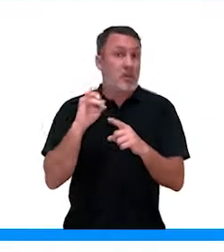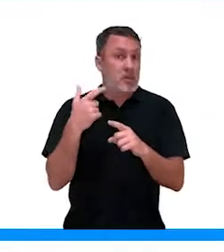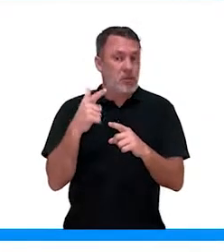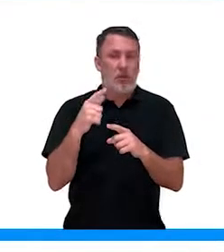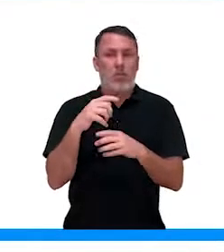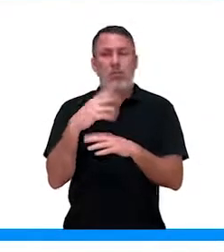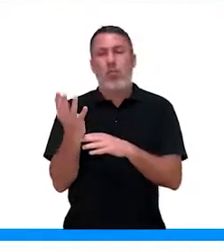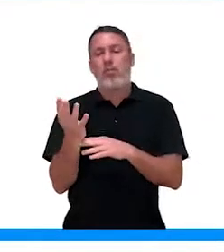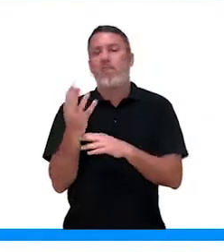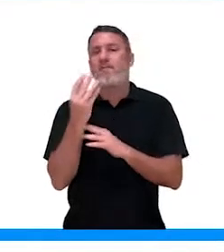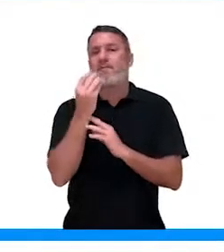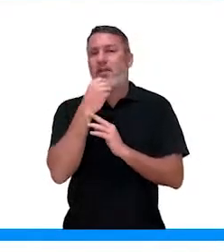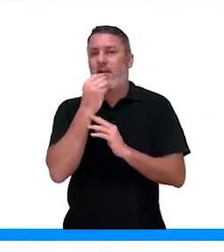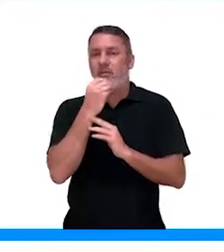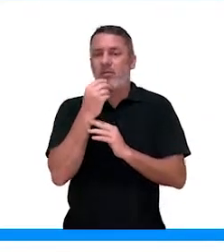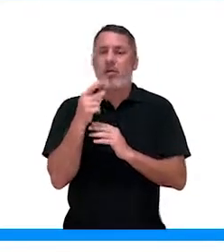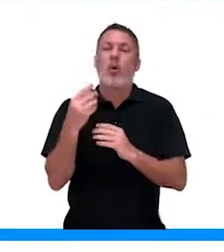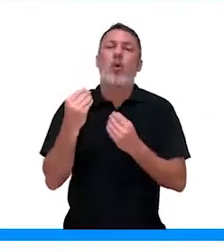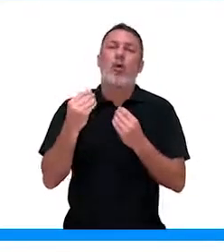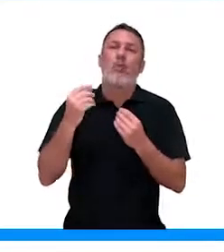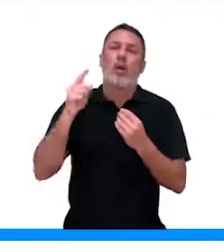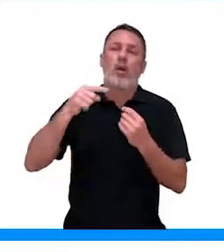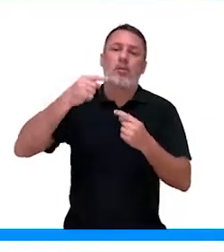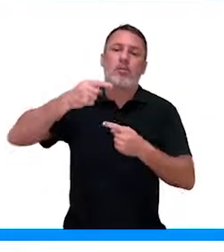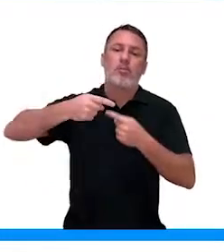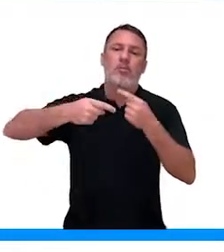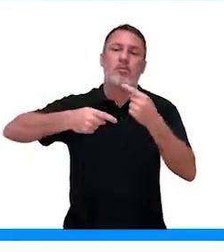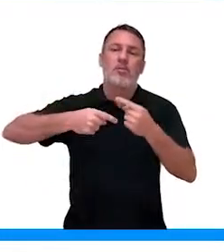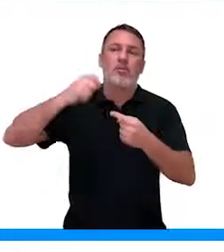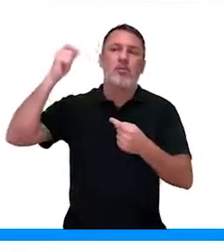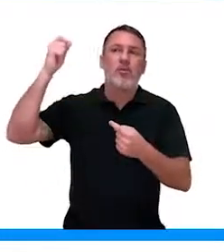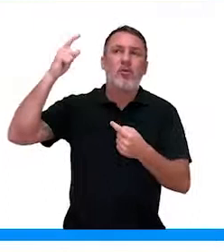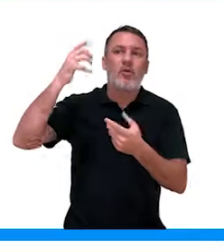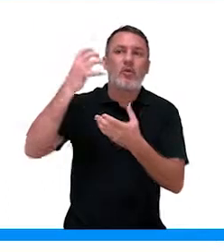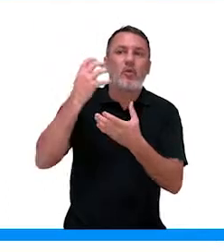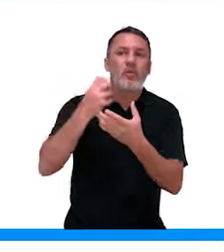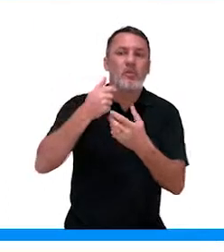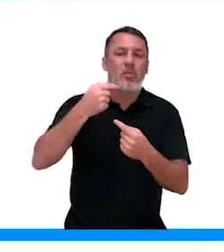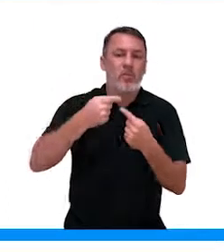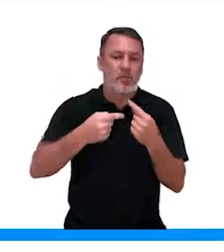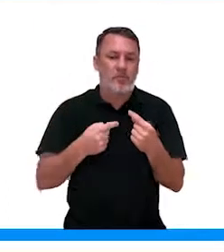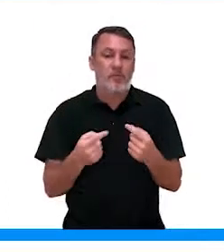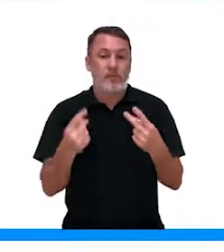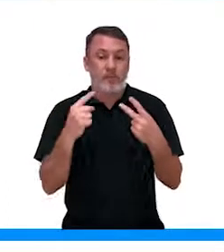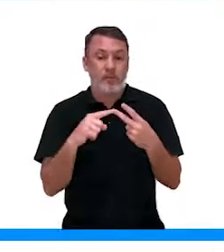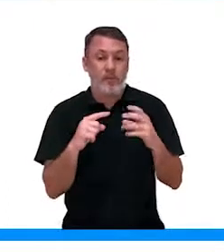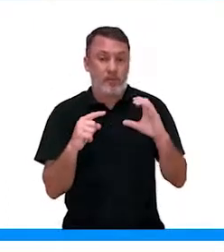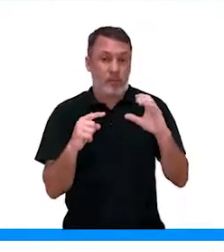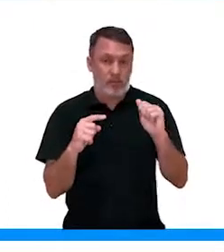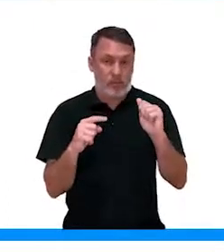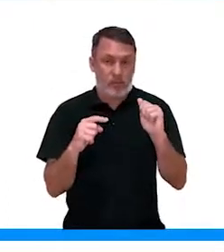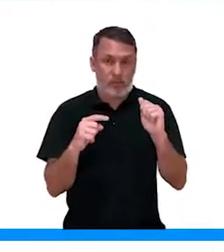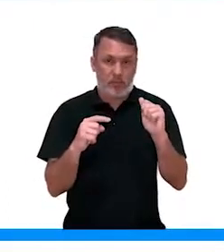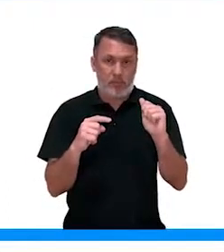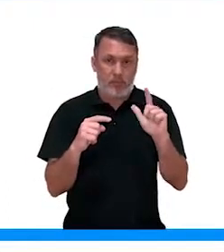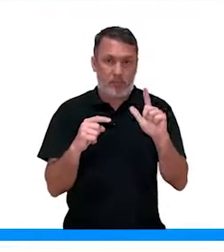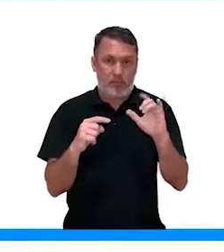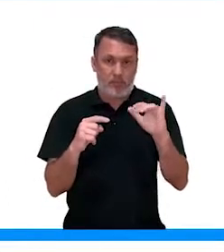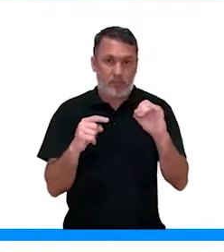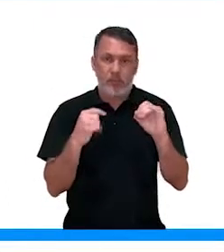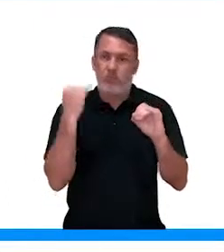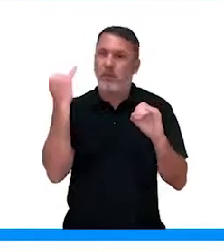plantas precisam muito deles através do processo fotossintético, né? O cálcio, ele vai desempenhar funções